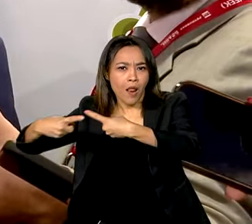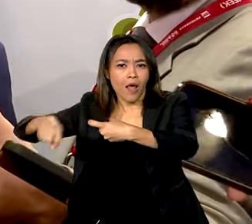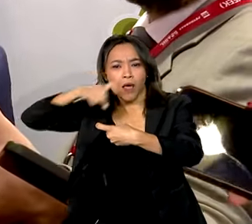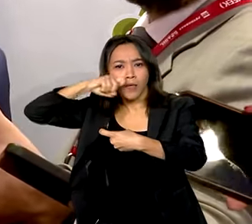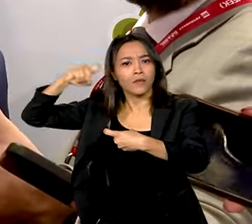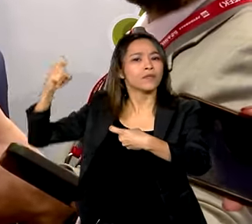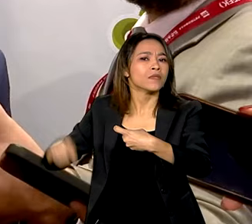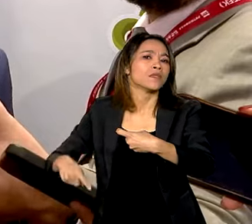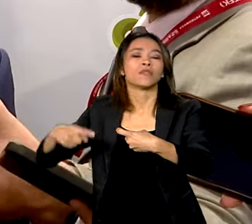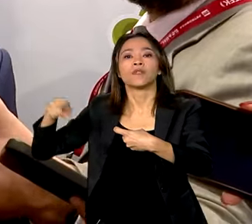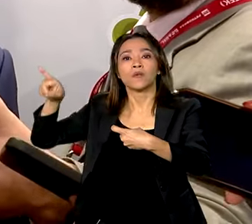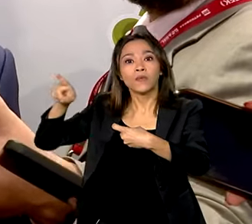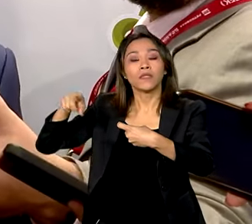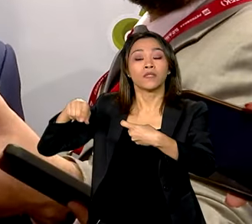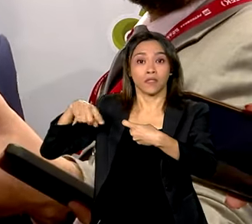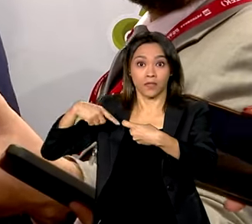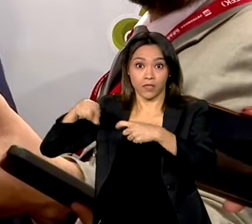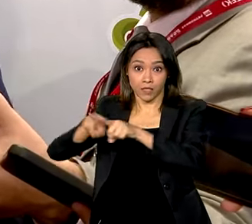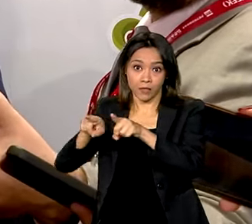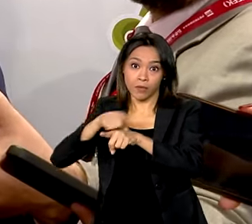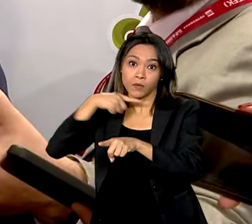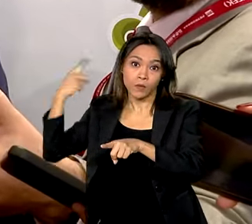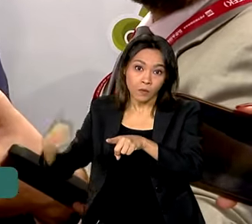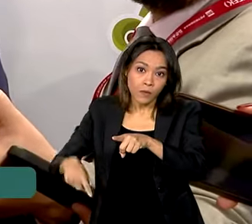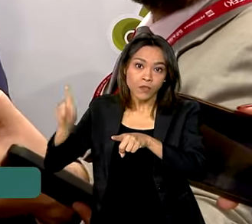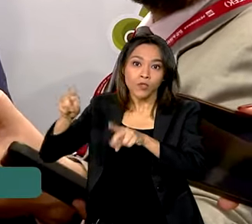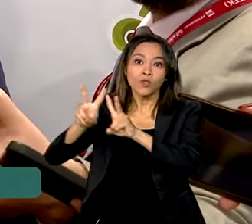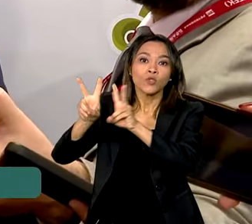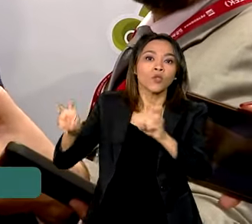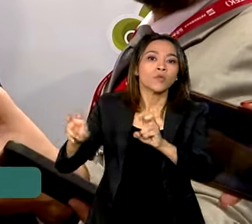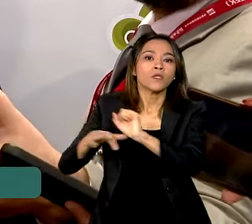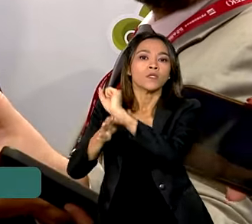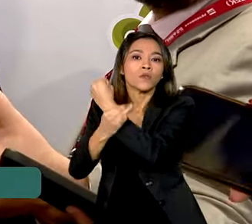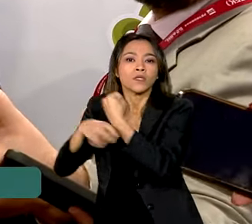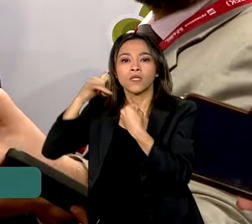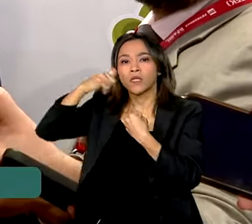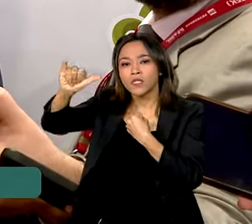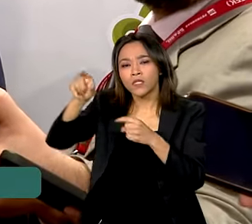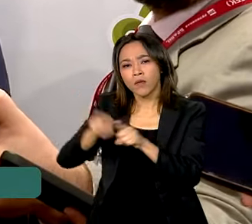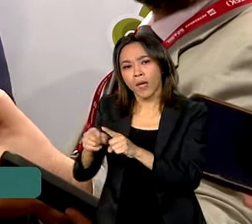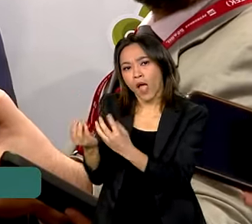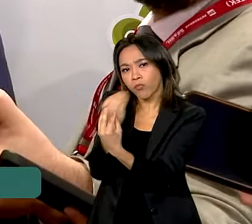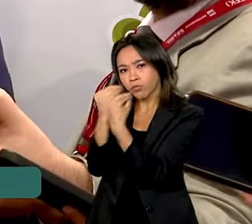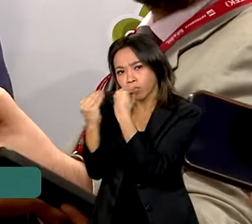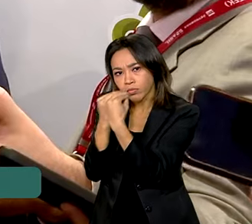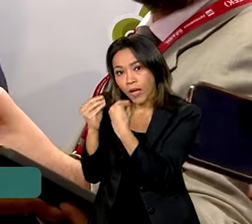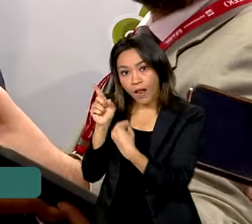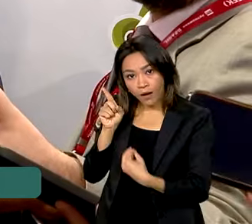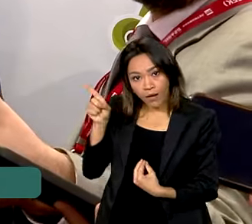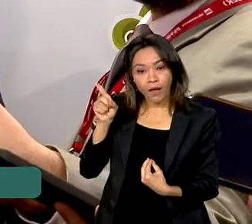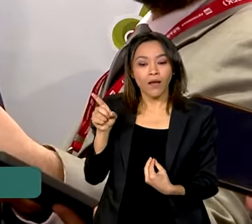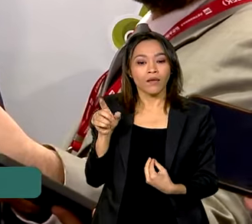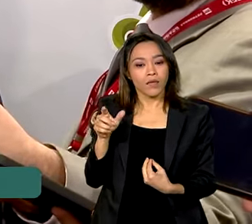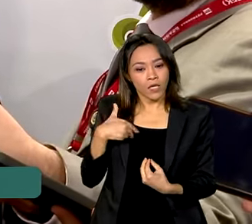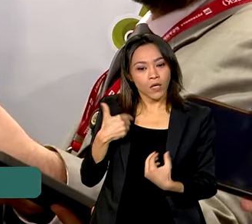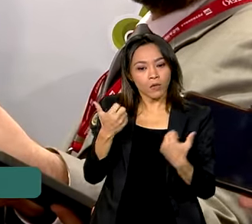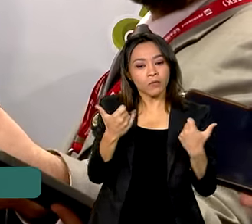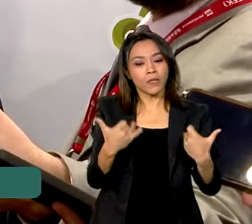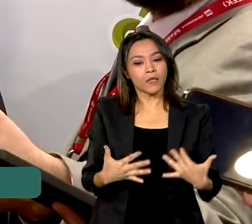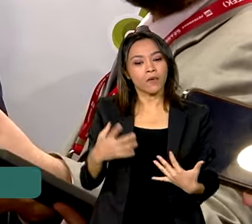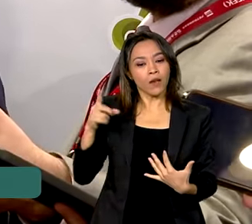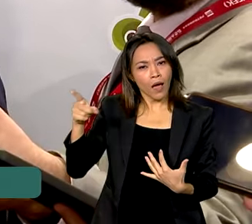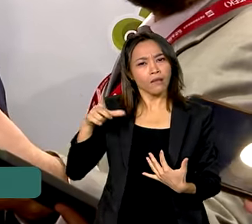para a segurança energética e até a segurança alimentar. E é uma região, como eu repito, que tem